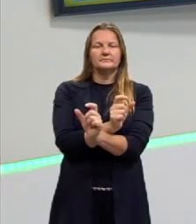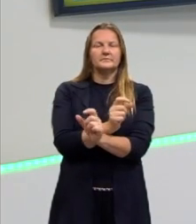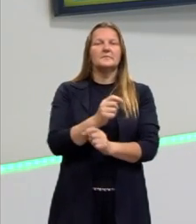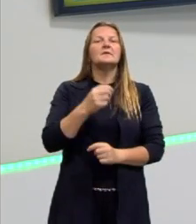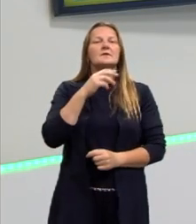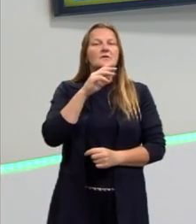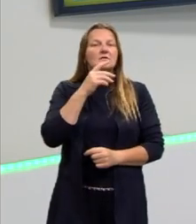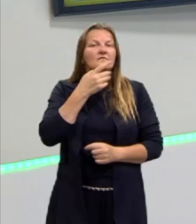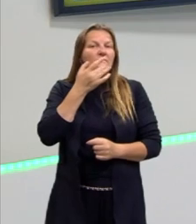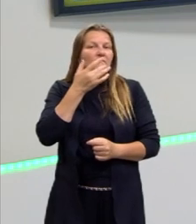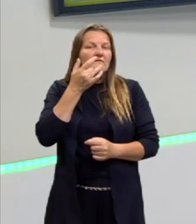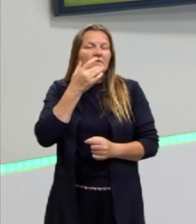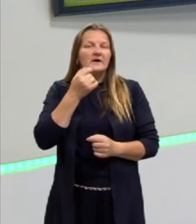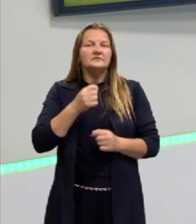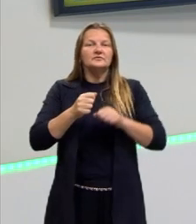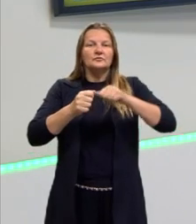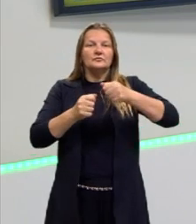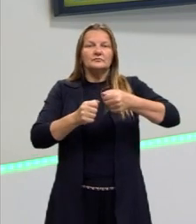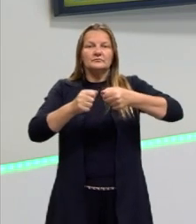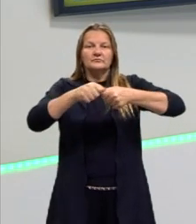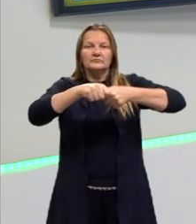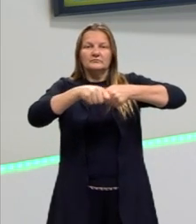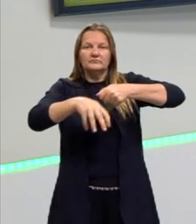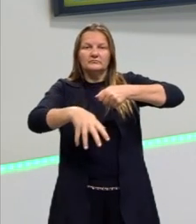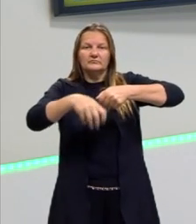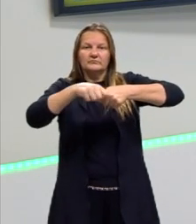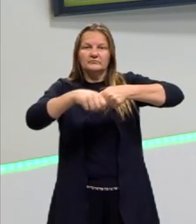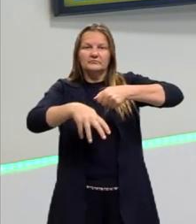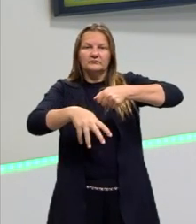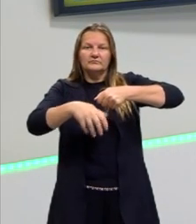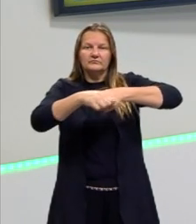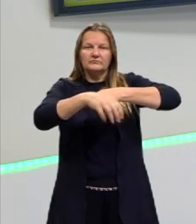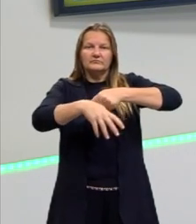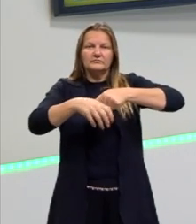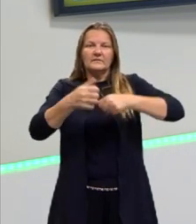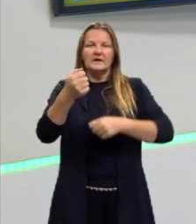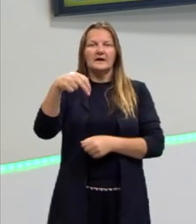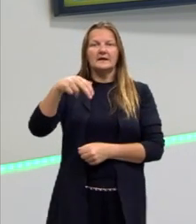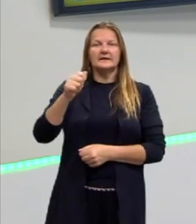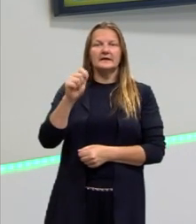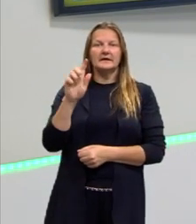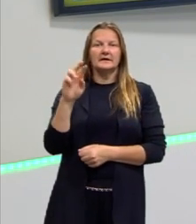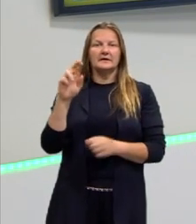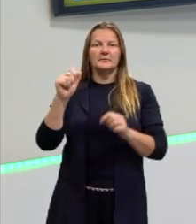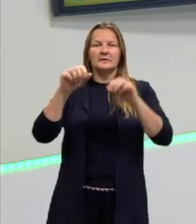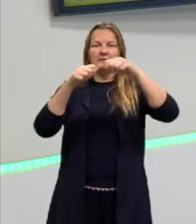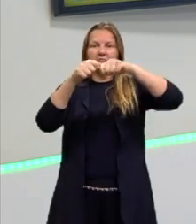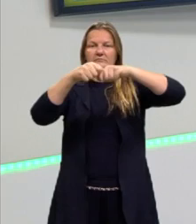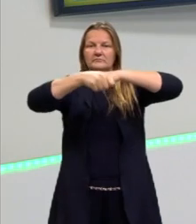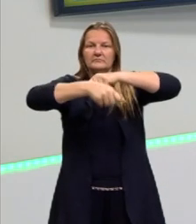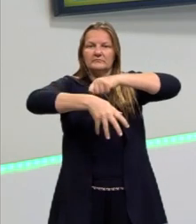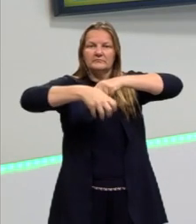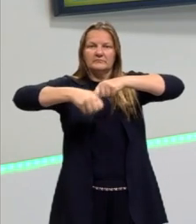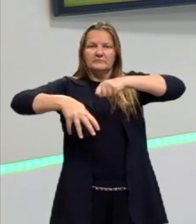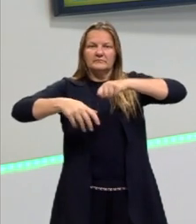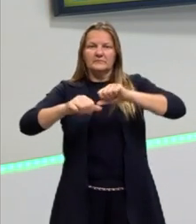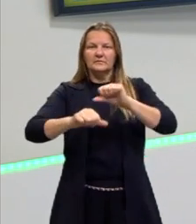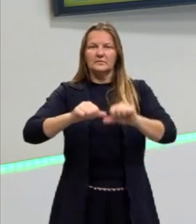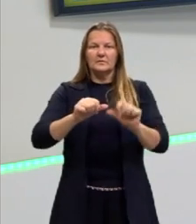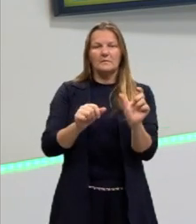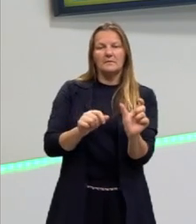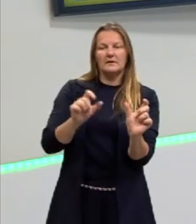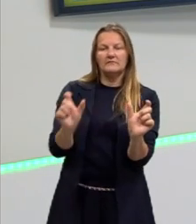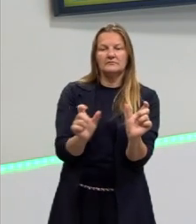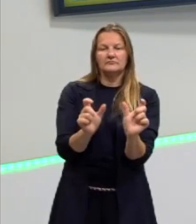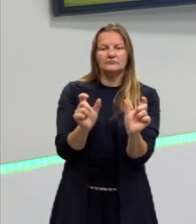trabalhar o anagrama. Quando nós temos as letrinhas e nós trocamos as letras de lugar, formando novas palavras,